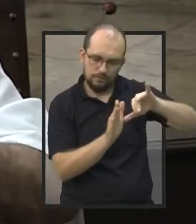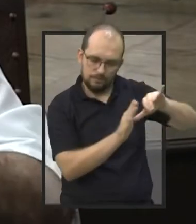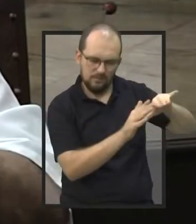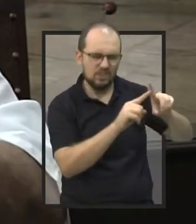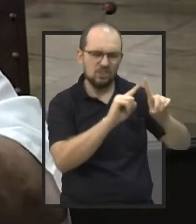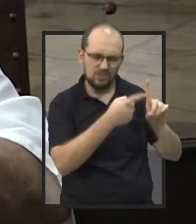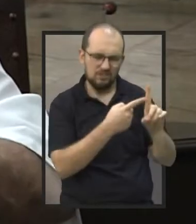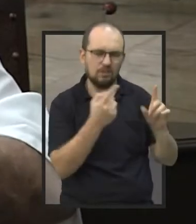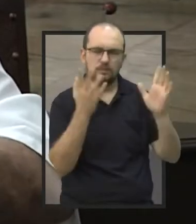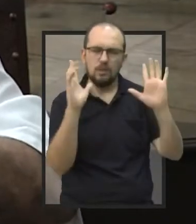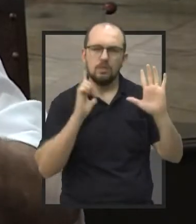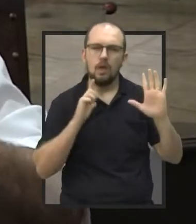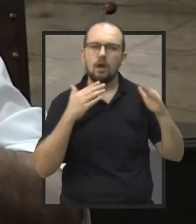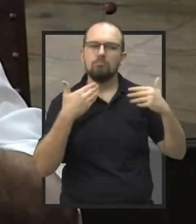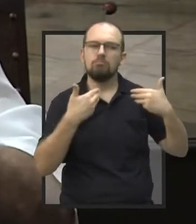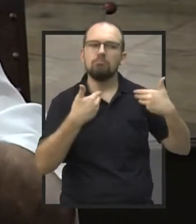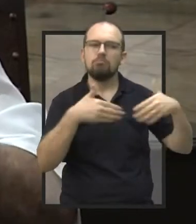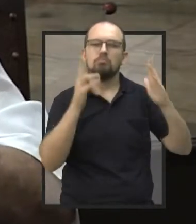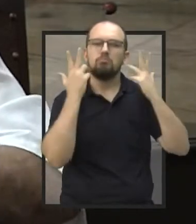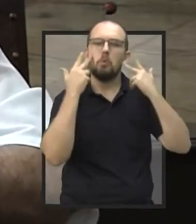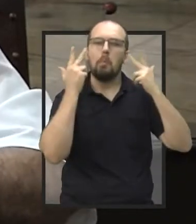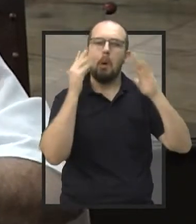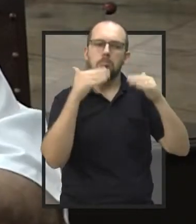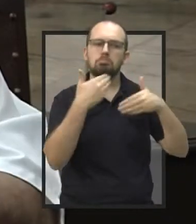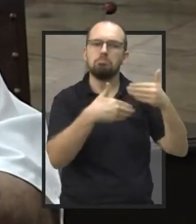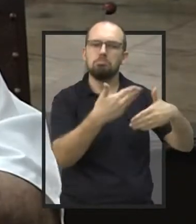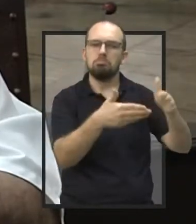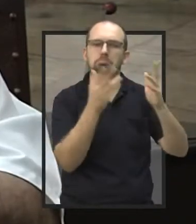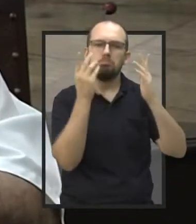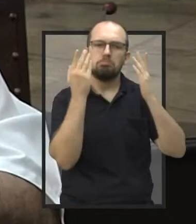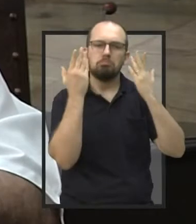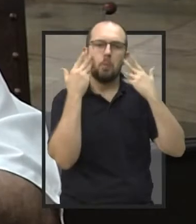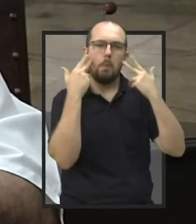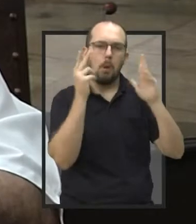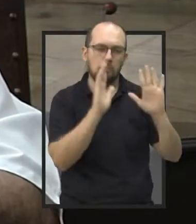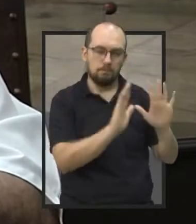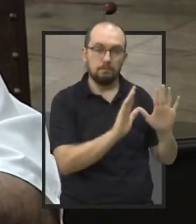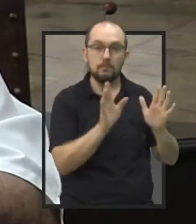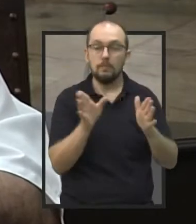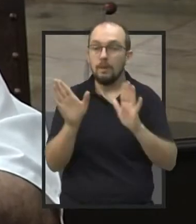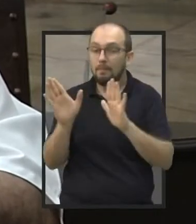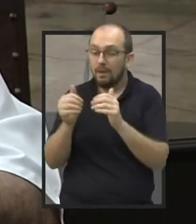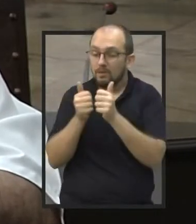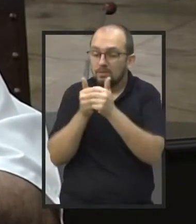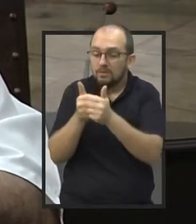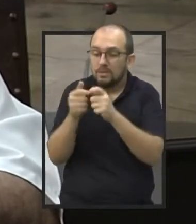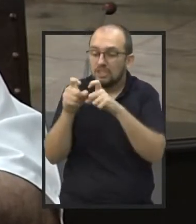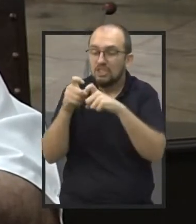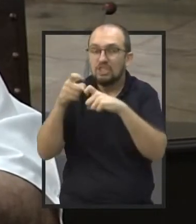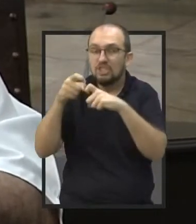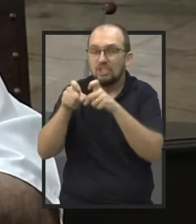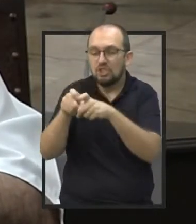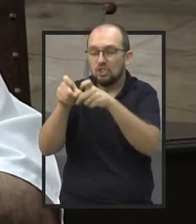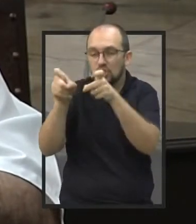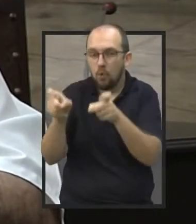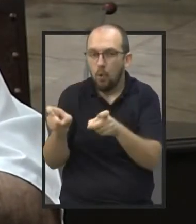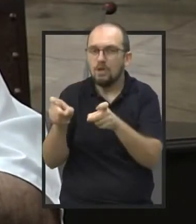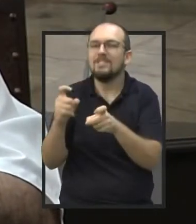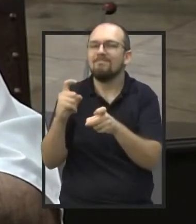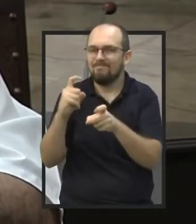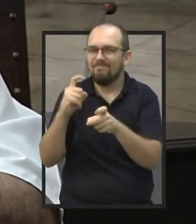nós estamos praticamente em dia, mas o acompanhamento de ginecologistas, doenças próprias